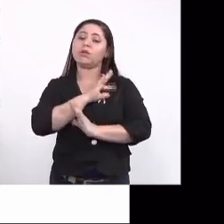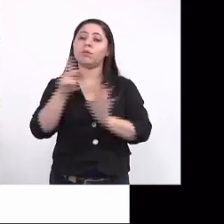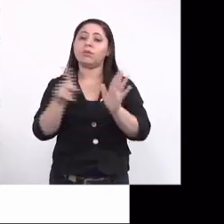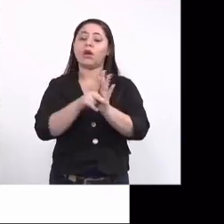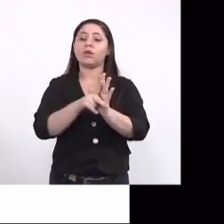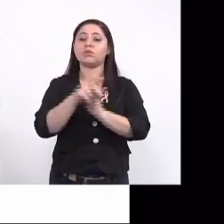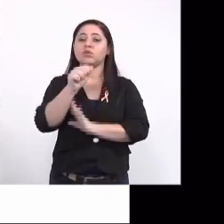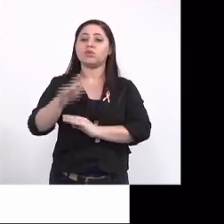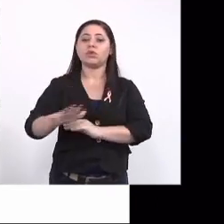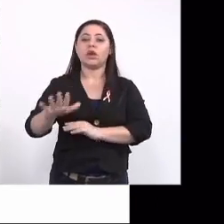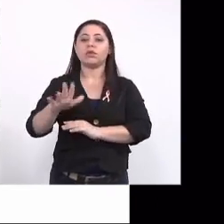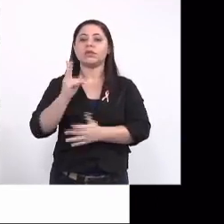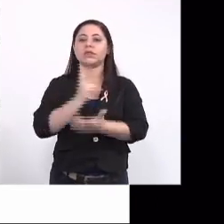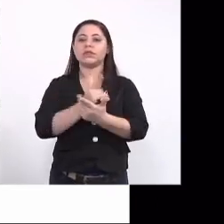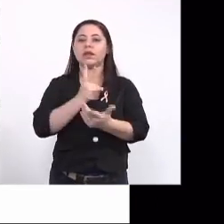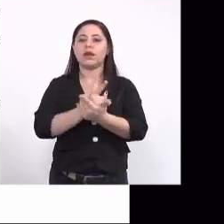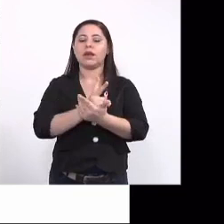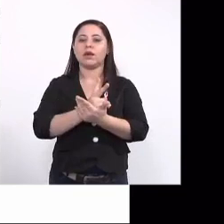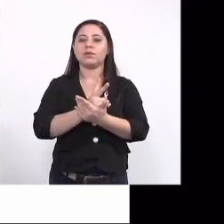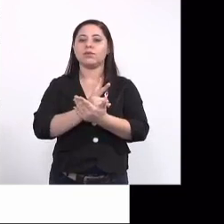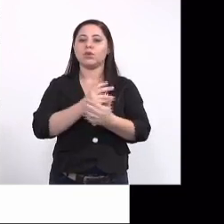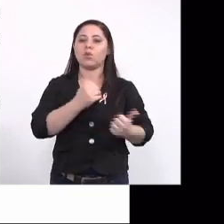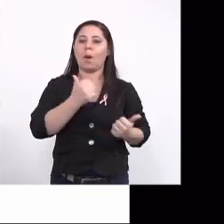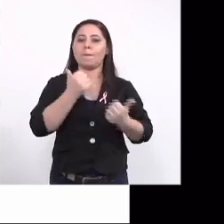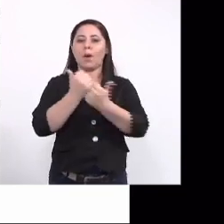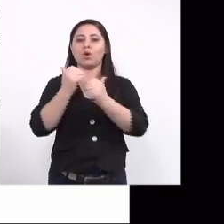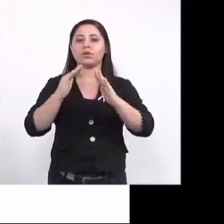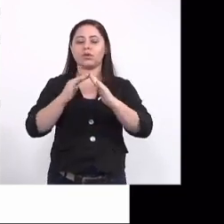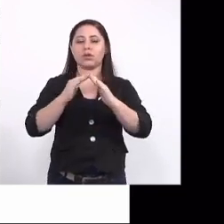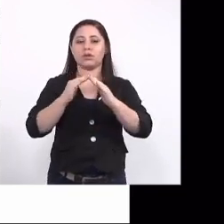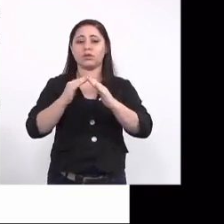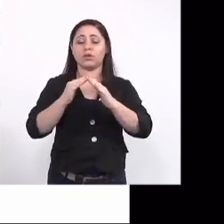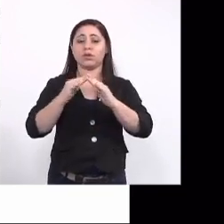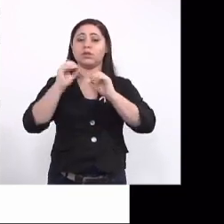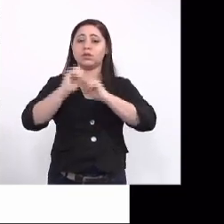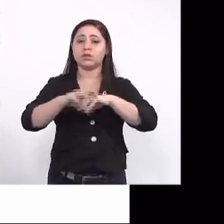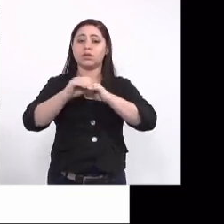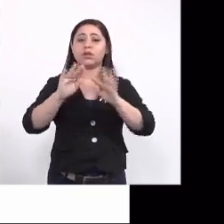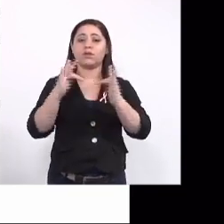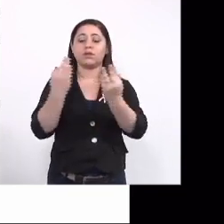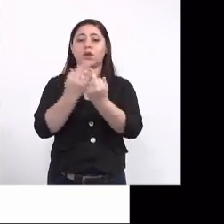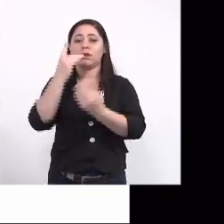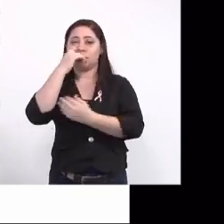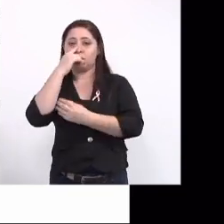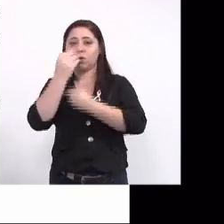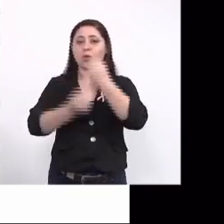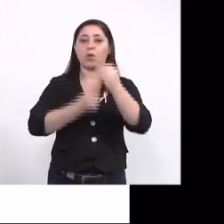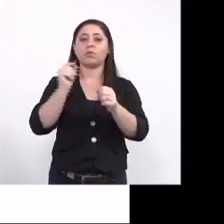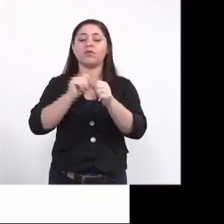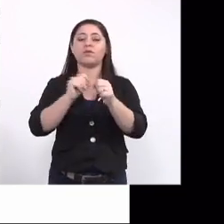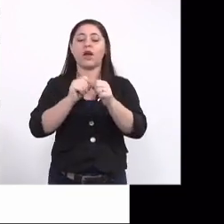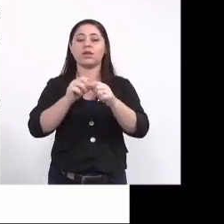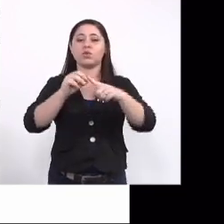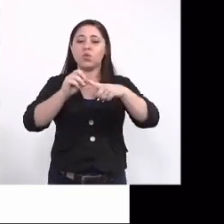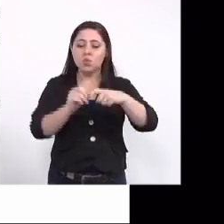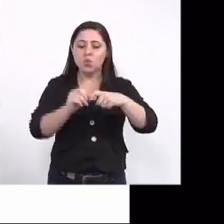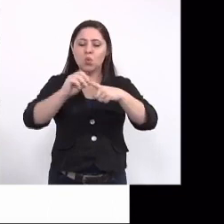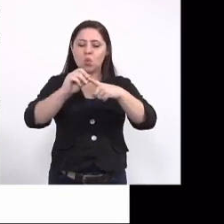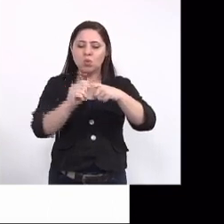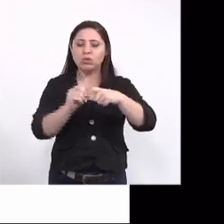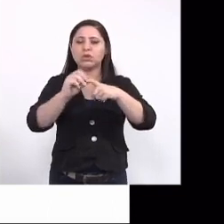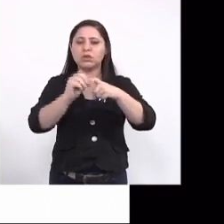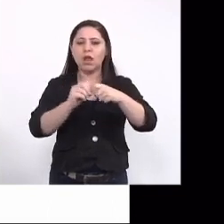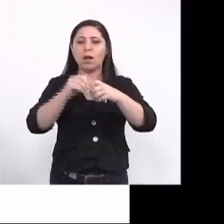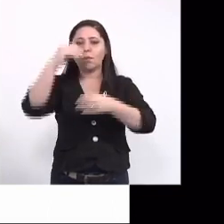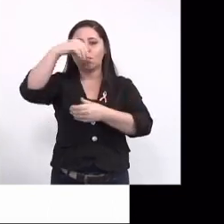sempre que possível faz o apoio em casa também ensinando as mães e as famílias como que elas podem fazer os exercícios com as crianças